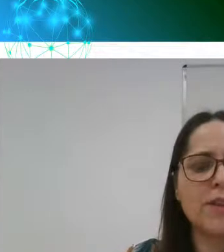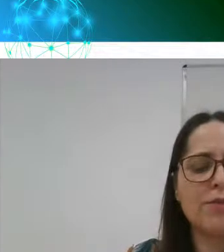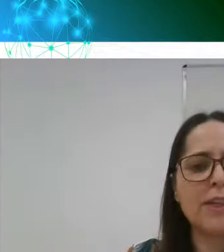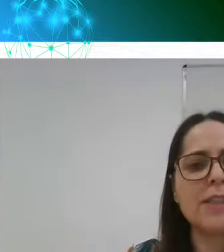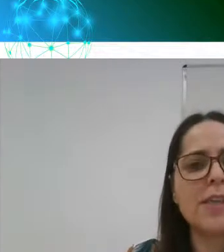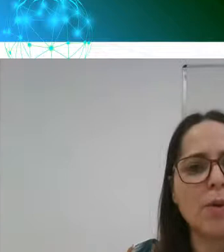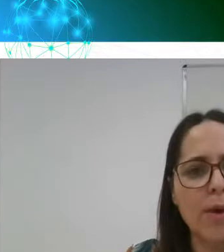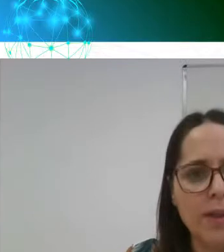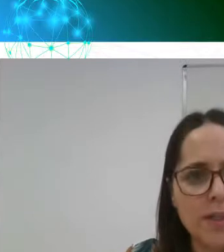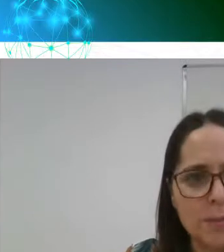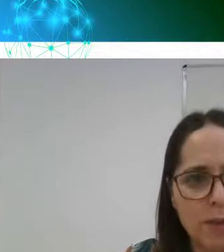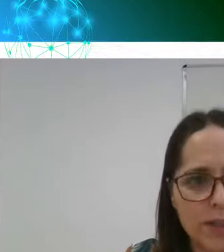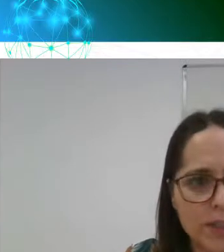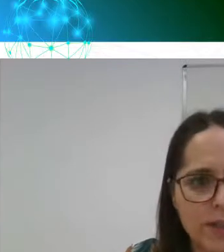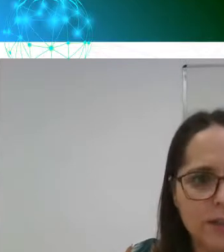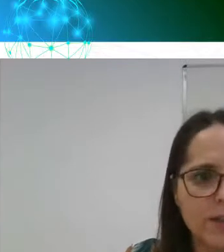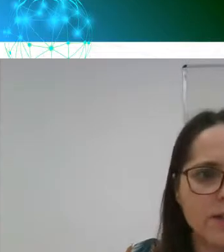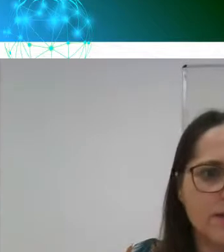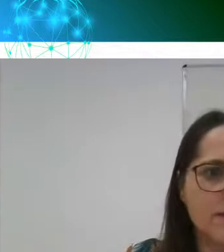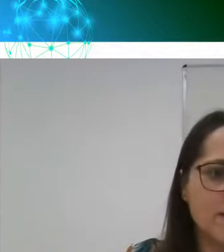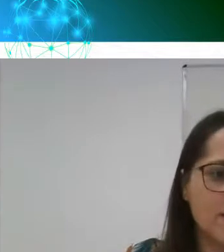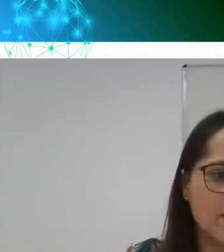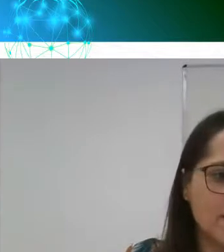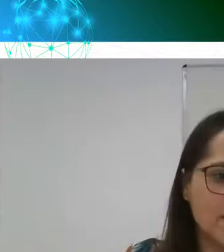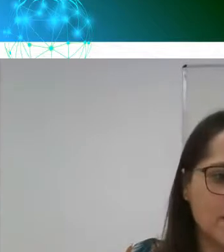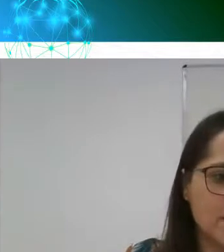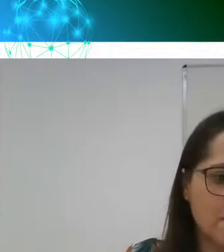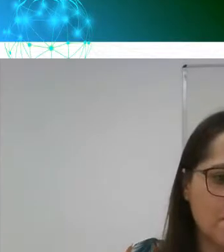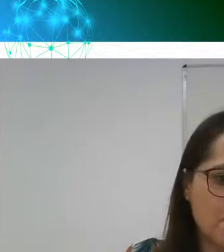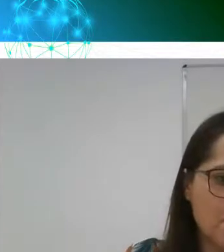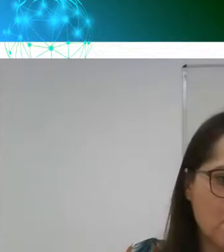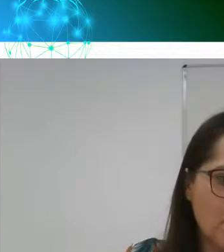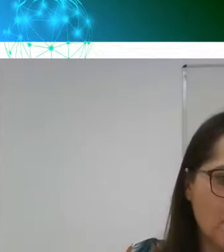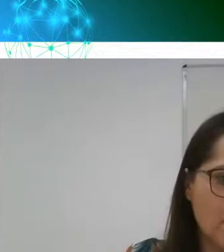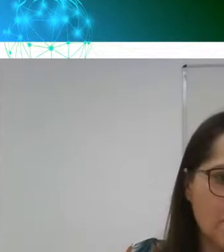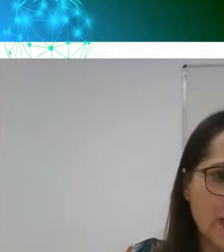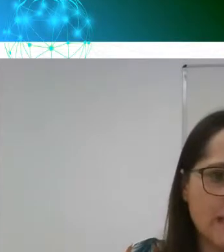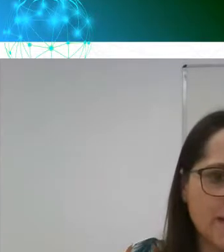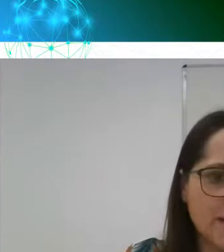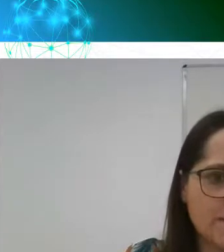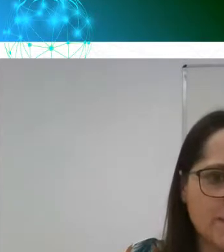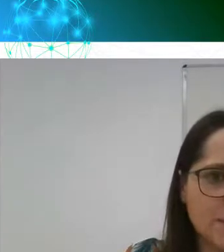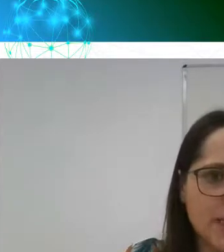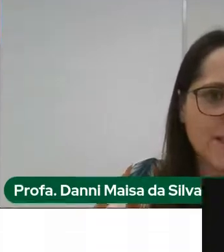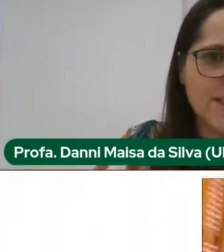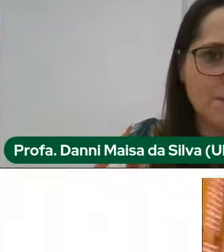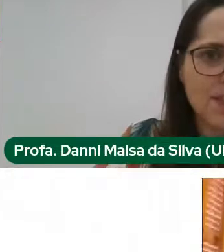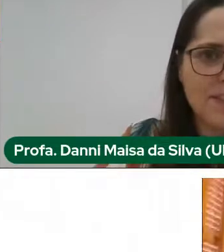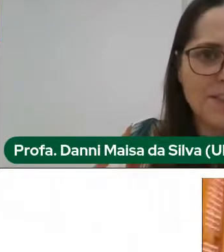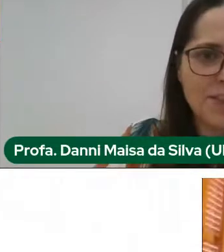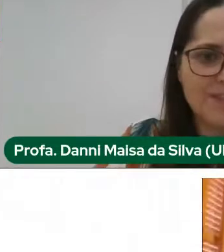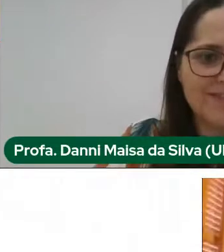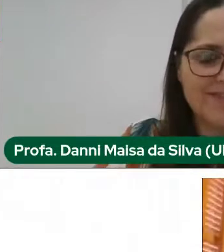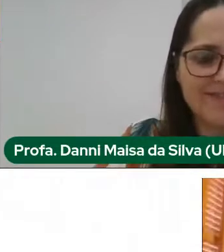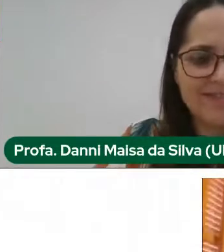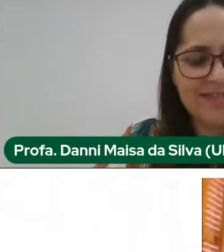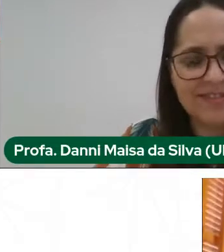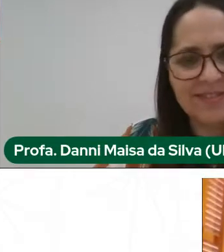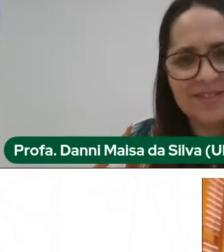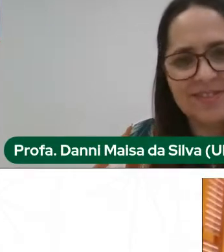que vem na sequência. Pode ser, Brenda? A Brenda está presente?